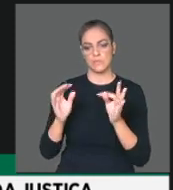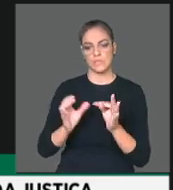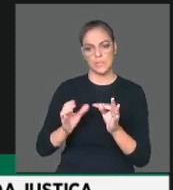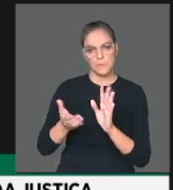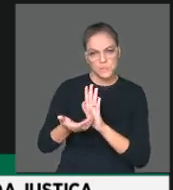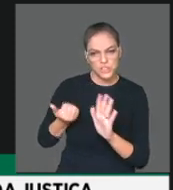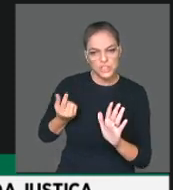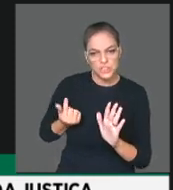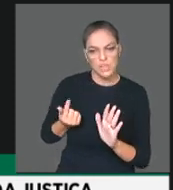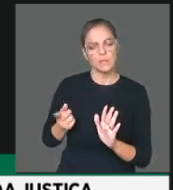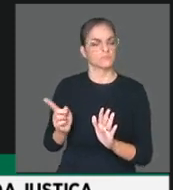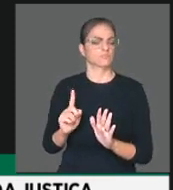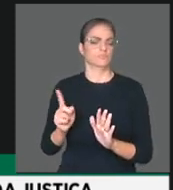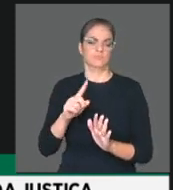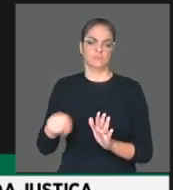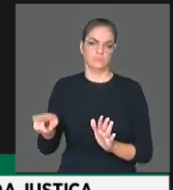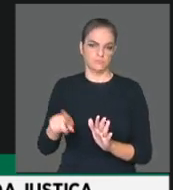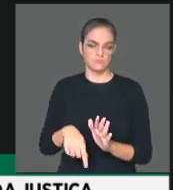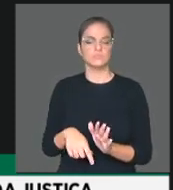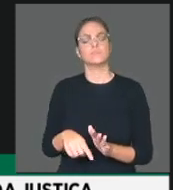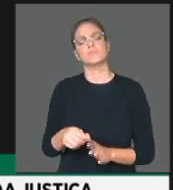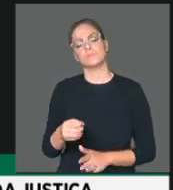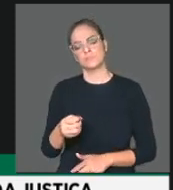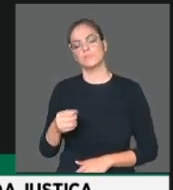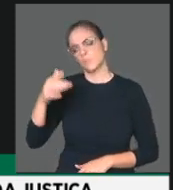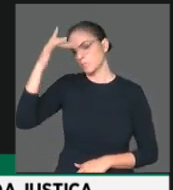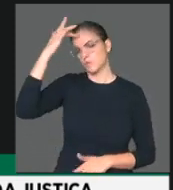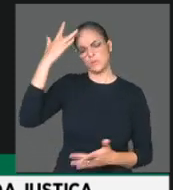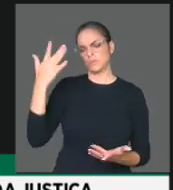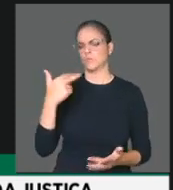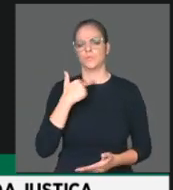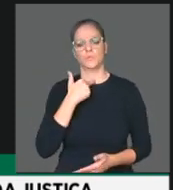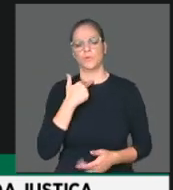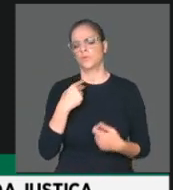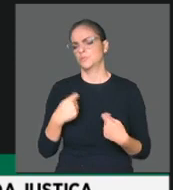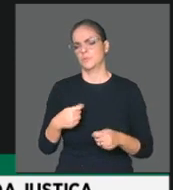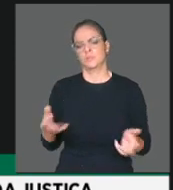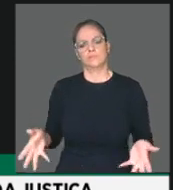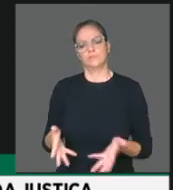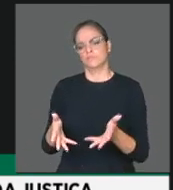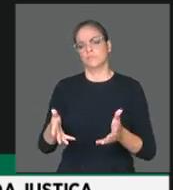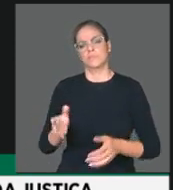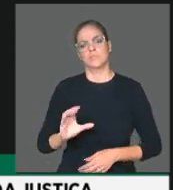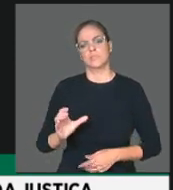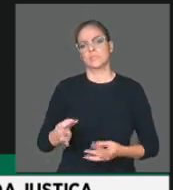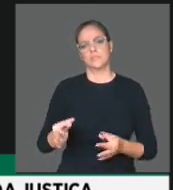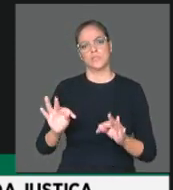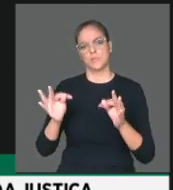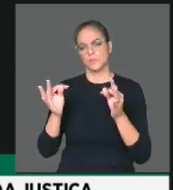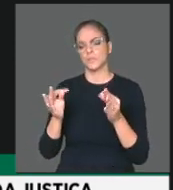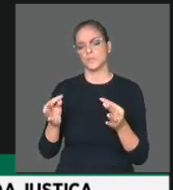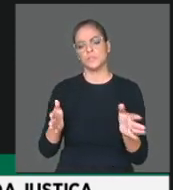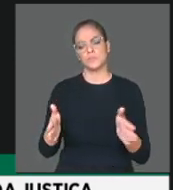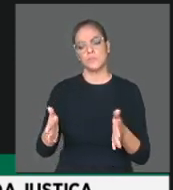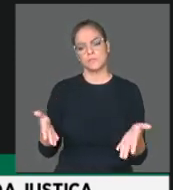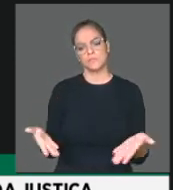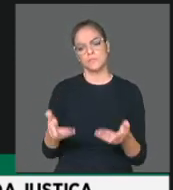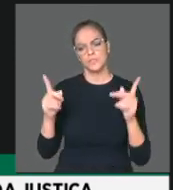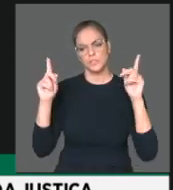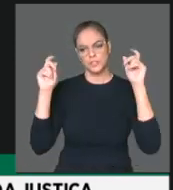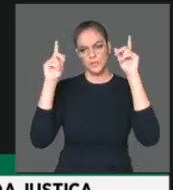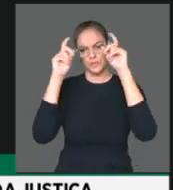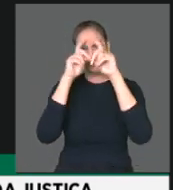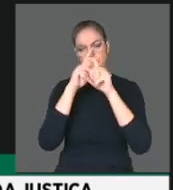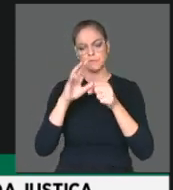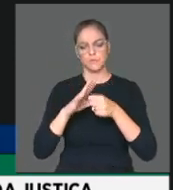precisa investir em ciência e tecnologia, inclusive para enfrentar esses tempos dificílimos que nós estamos vivendo. De Covid